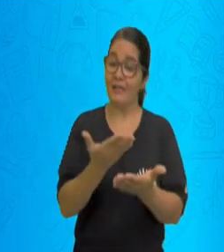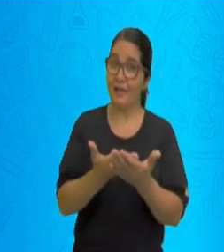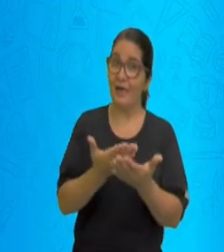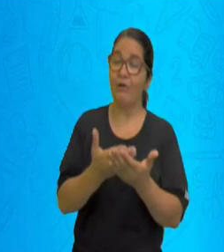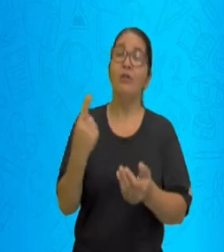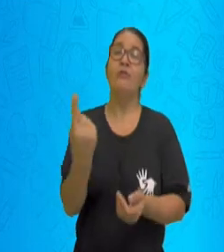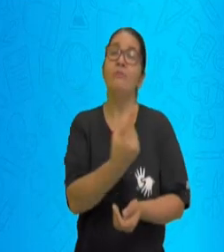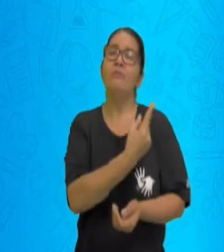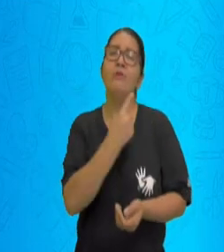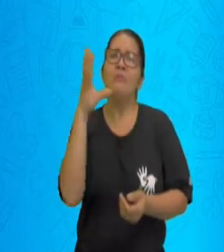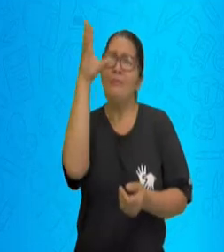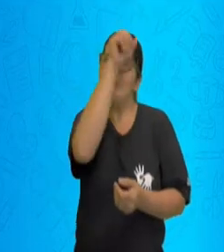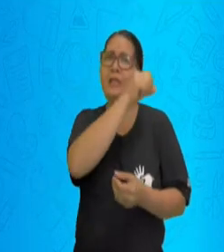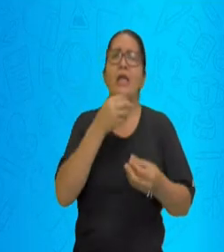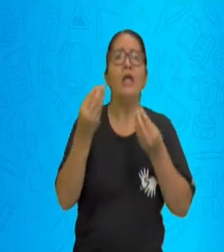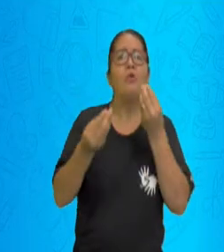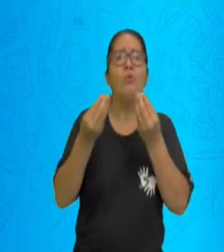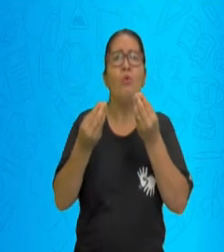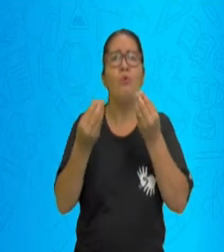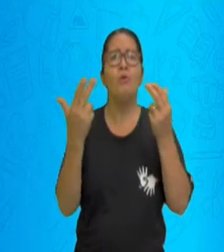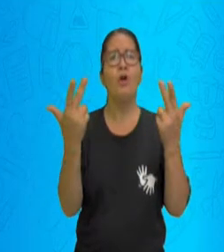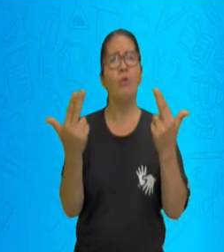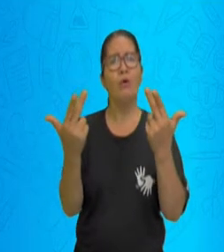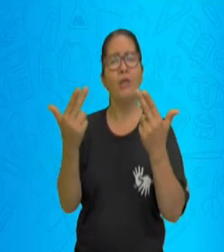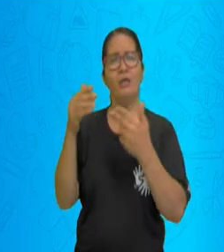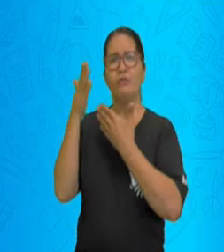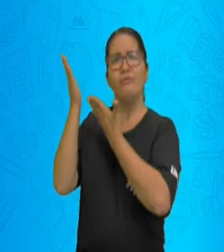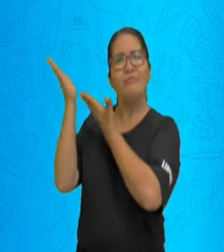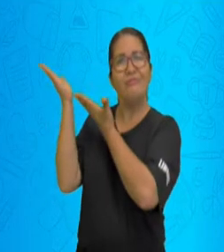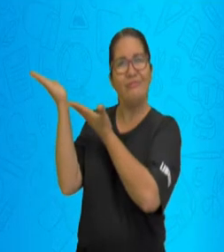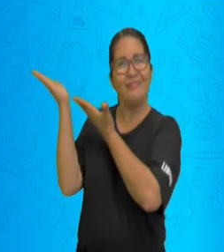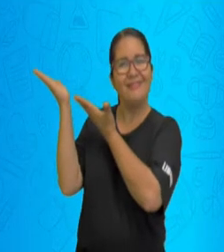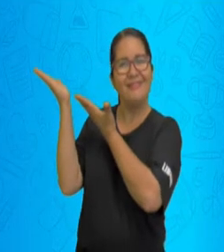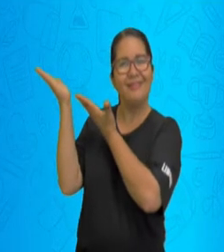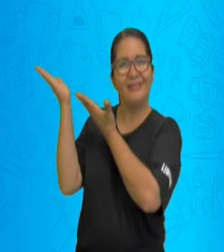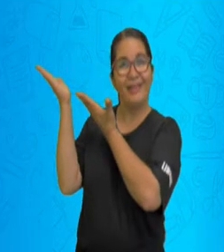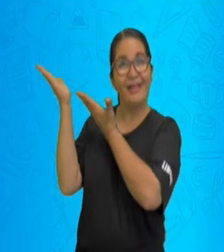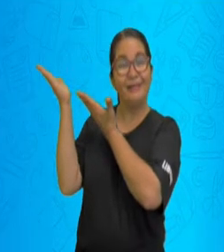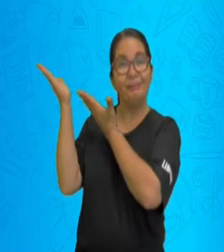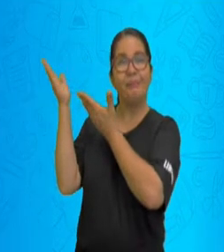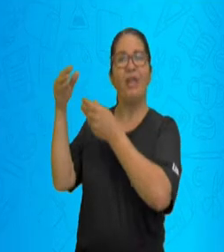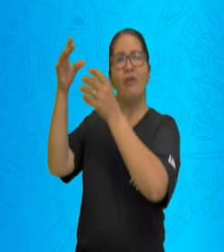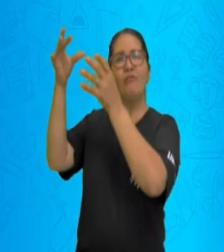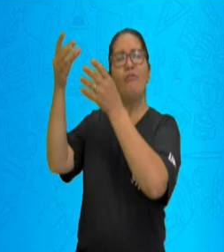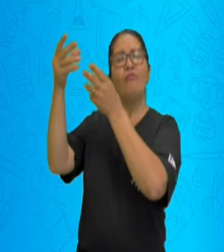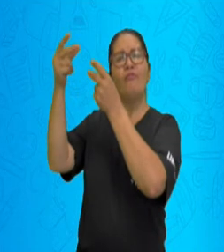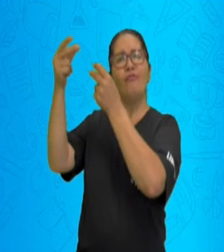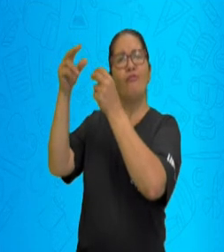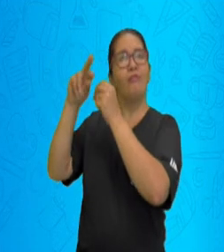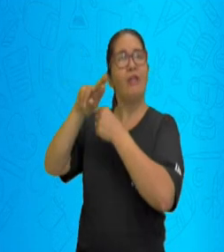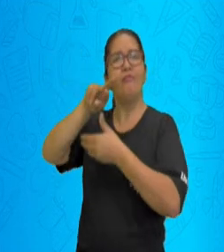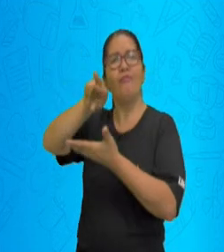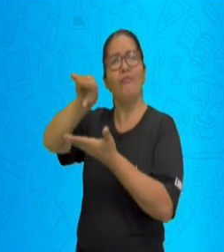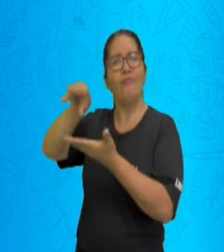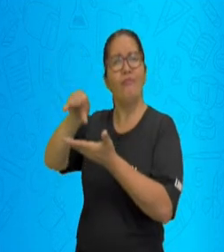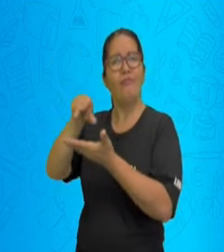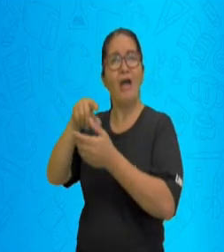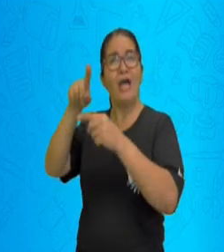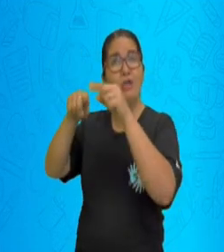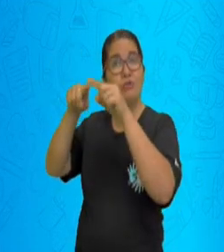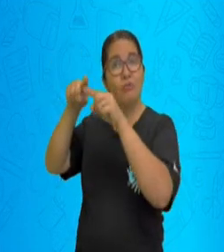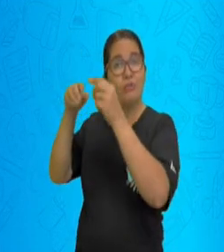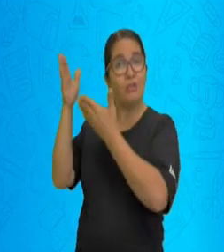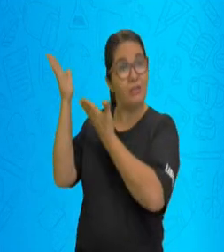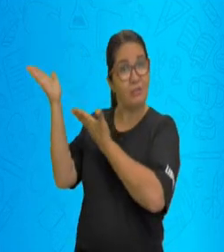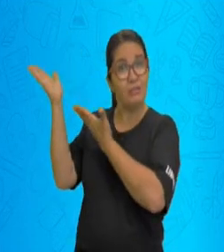a ideia de igualdade. Vamos ver aqui no slide alguns objetos que eu trouxe para vocês. Então eu posso fazer essa